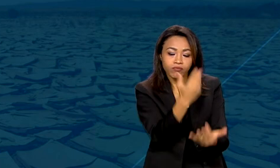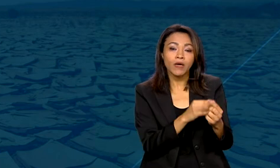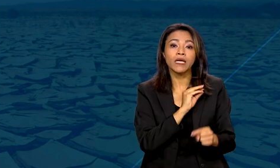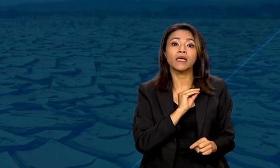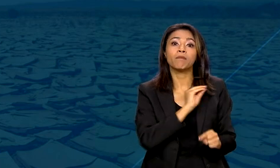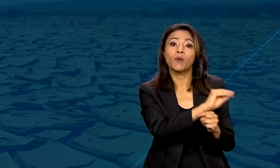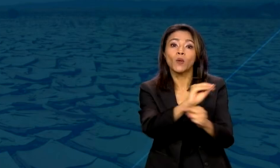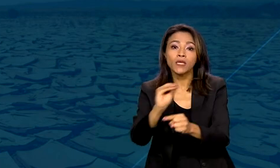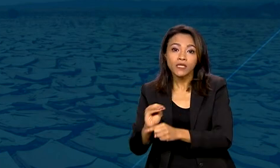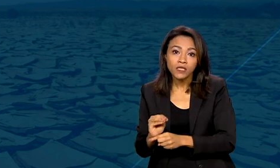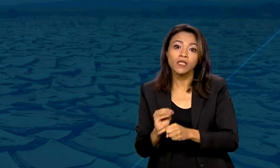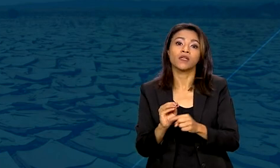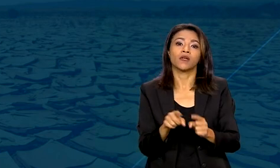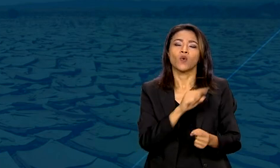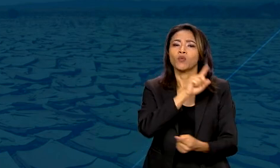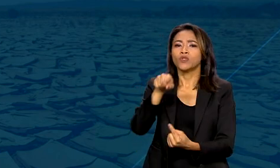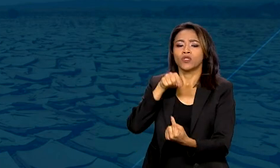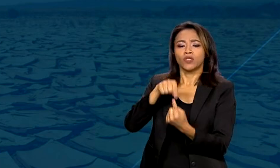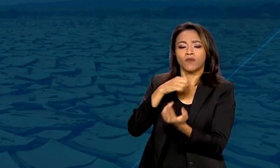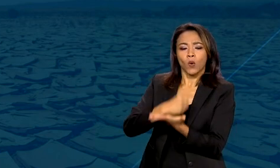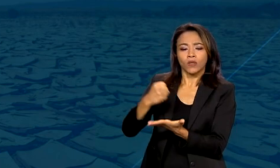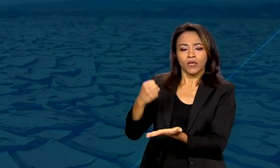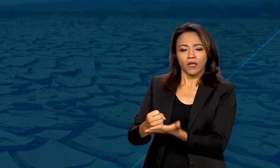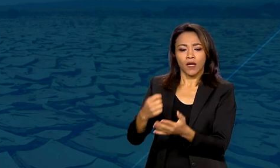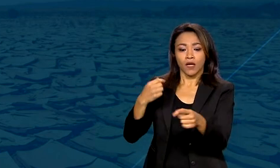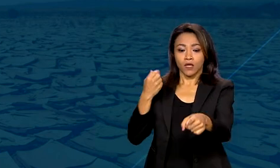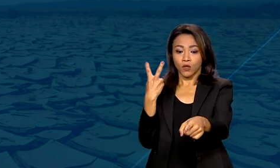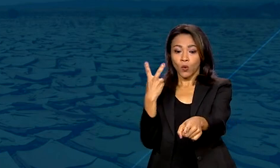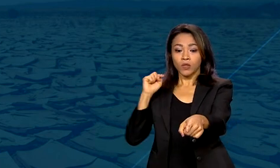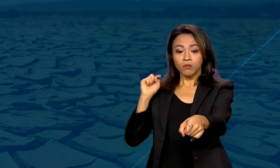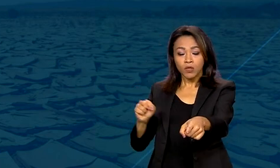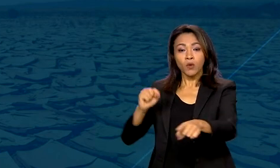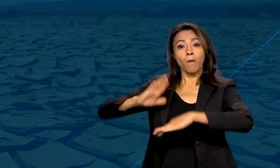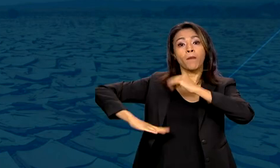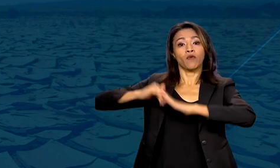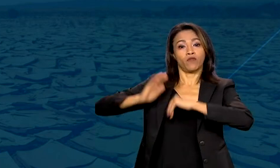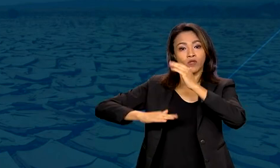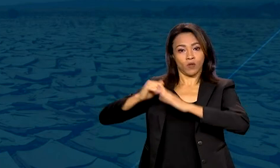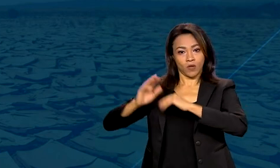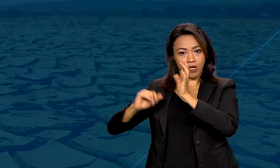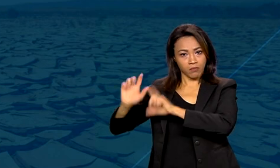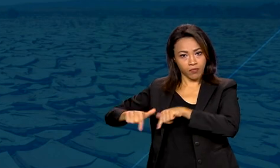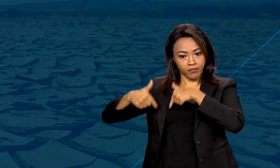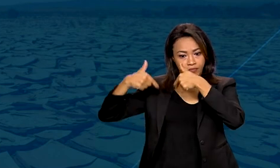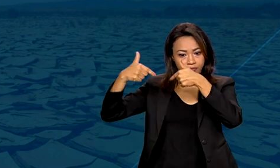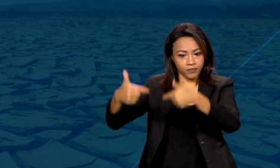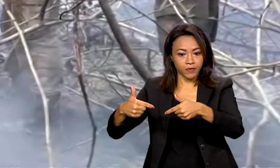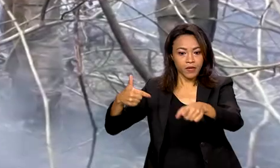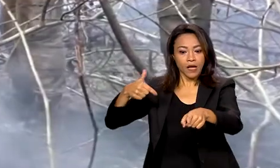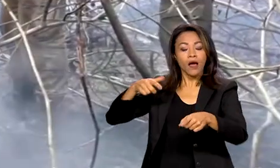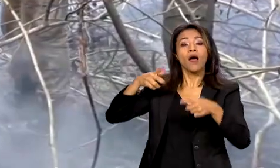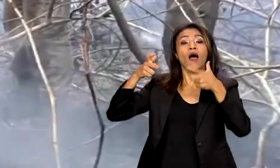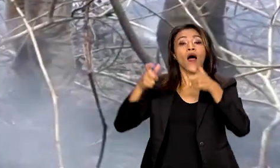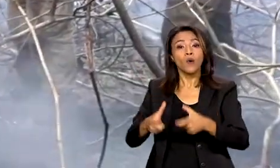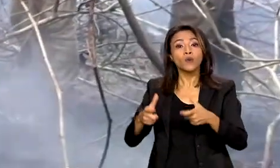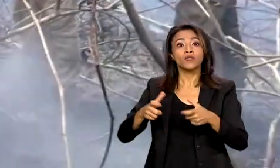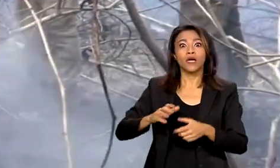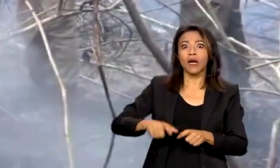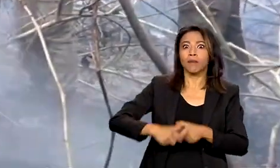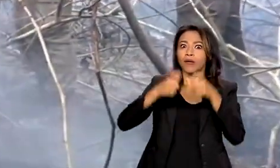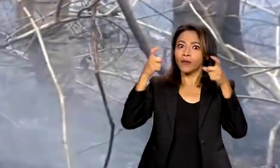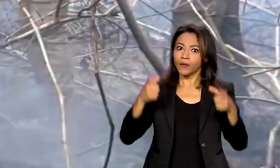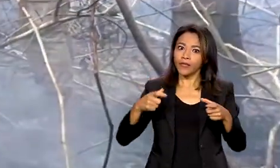A meta é contratar 2 mil brigadistas, a maior parte atuando na Amazônia Legal, sendo que